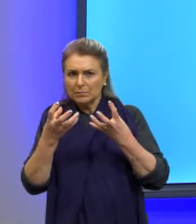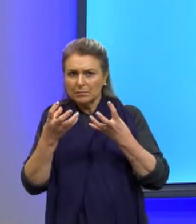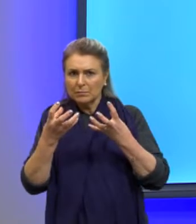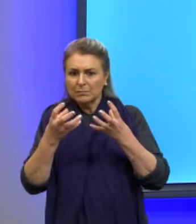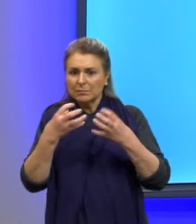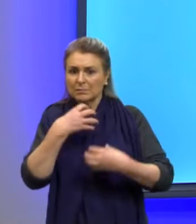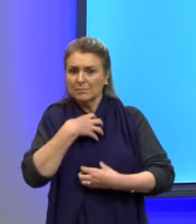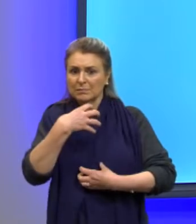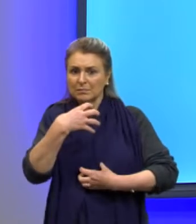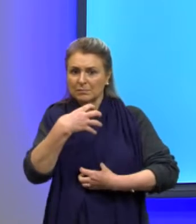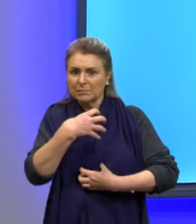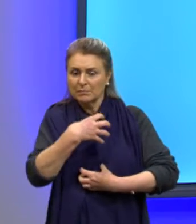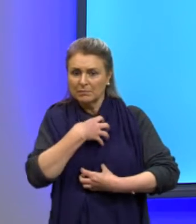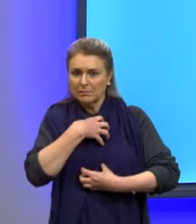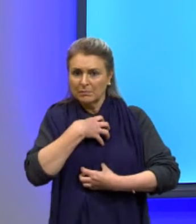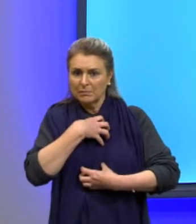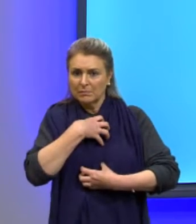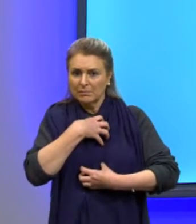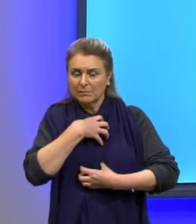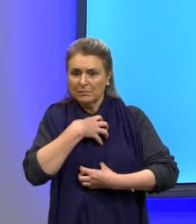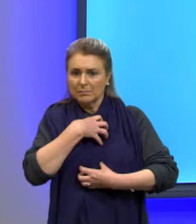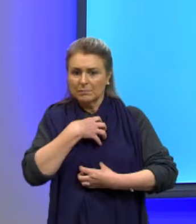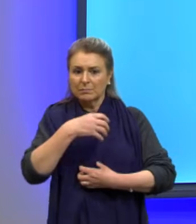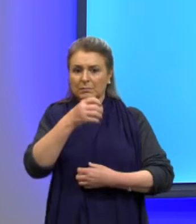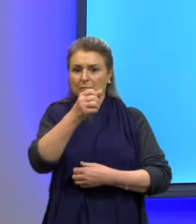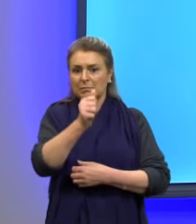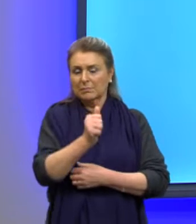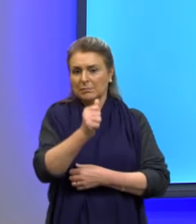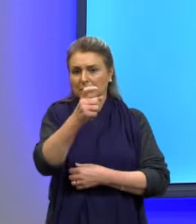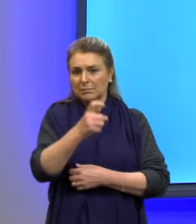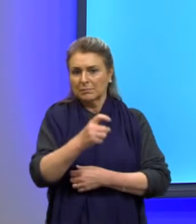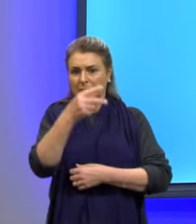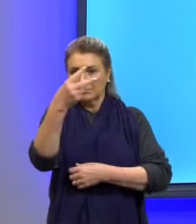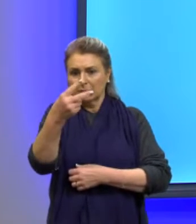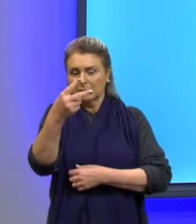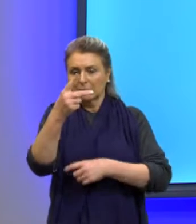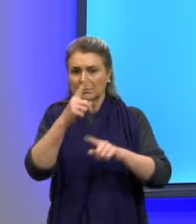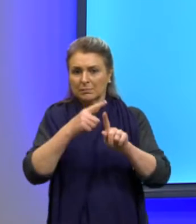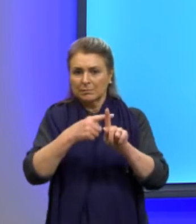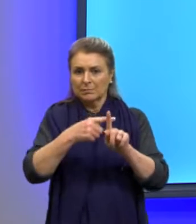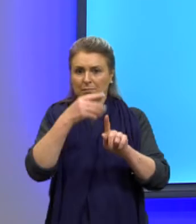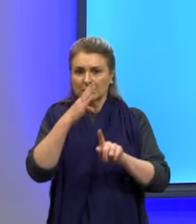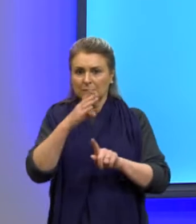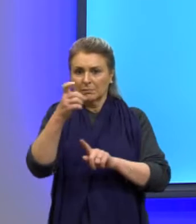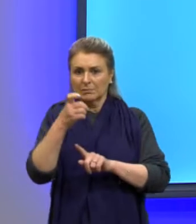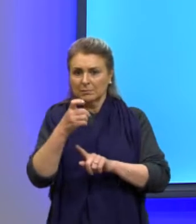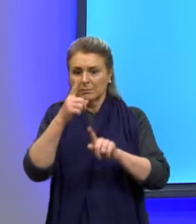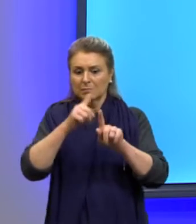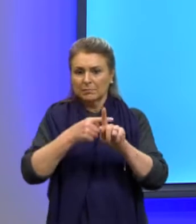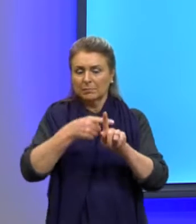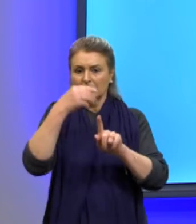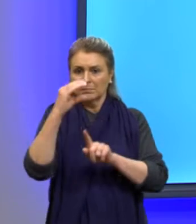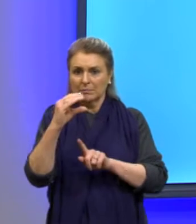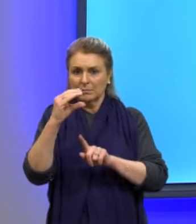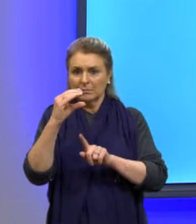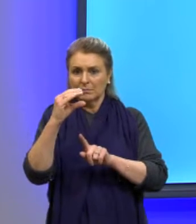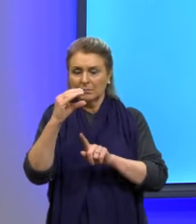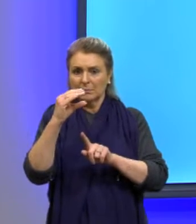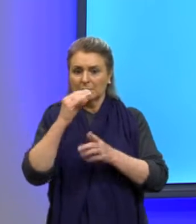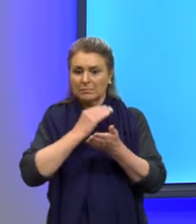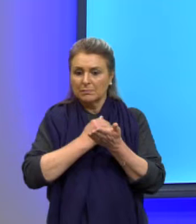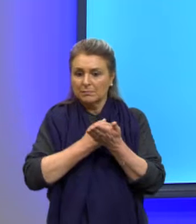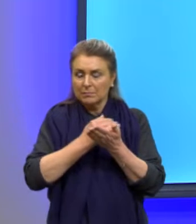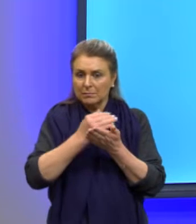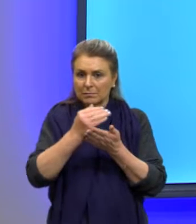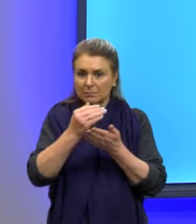formato tem essa função quadrática? AX ao quadrado mais BX mais C. Bom, partindo do princípio de